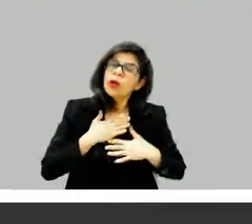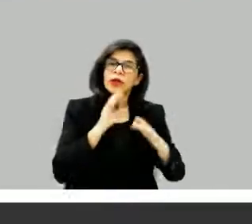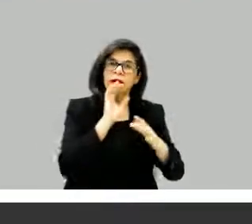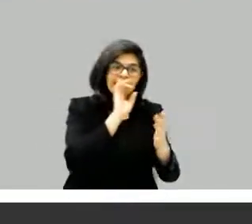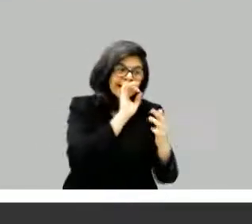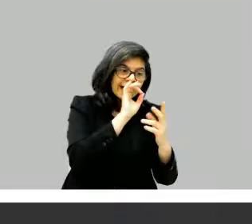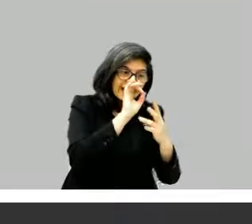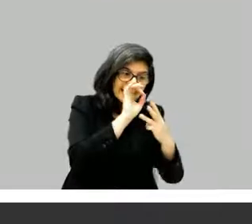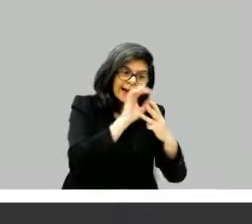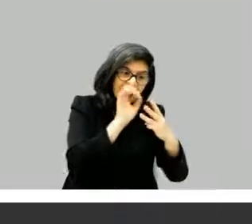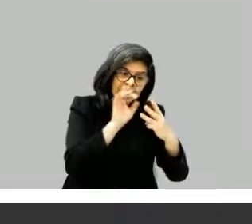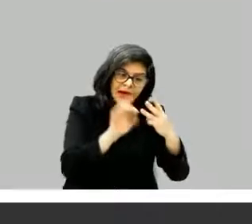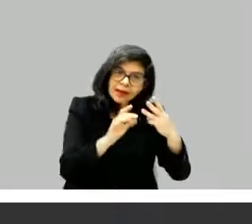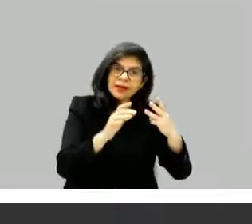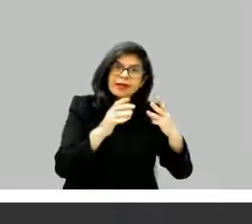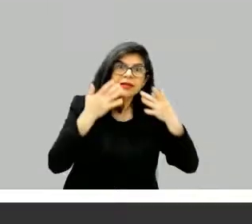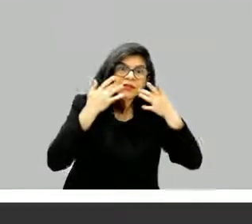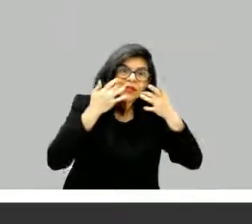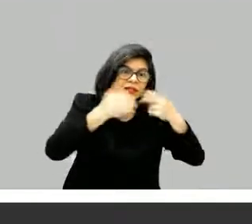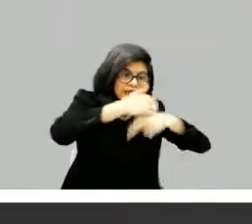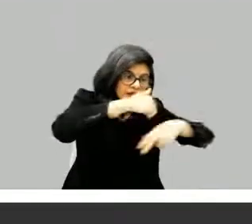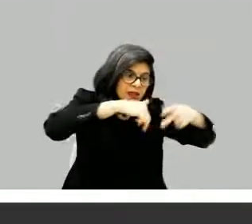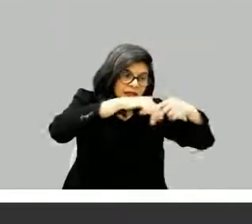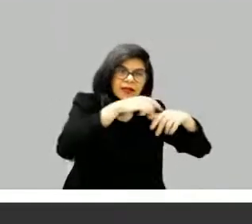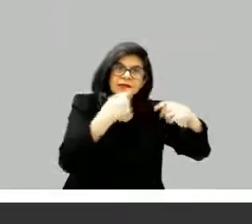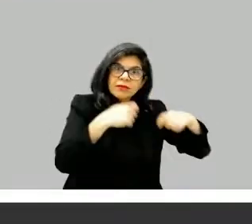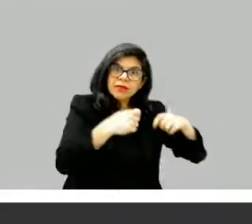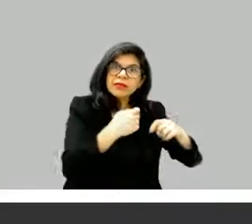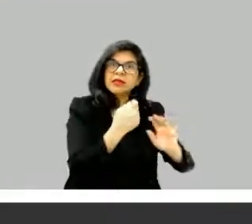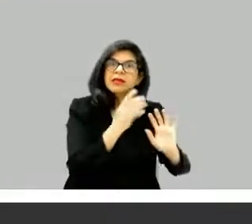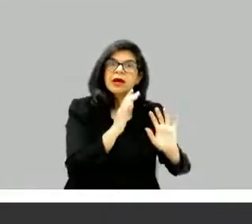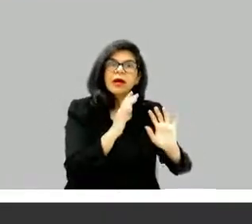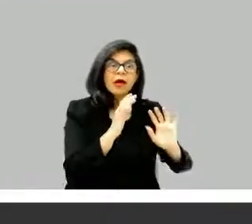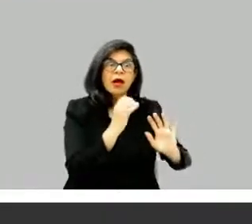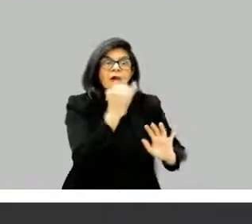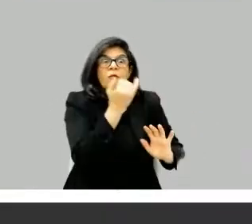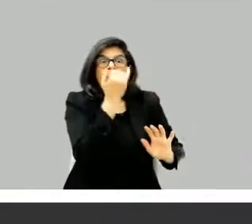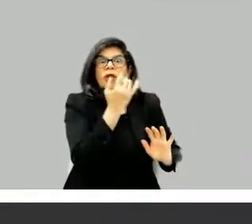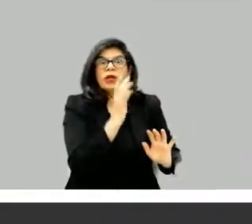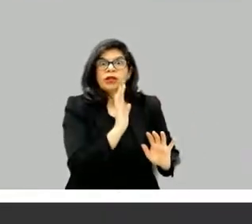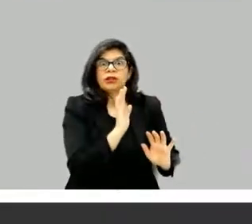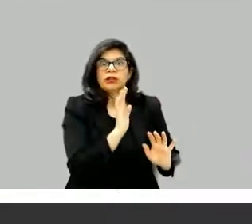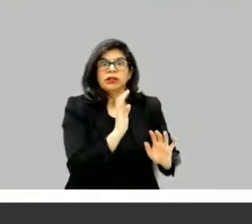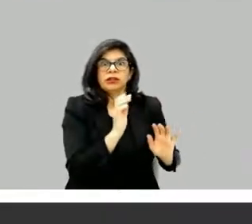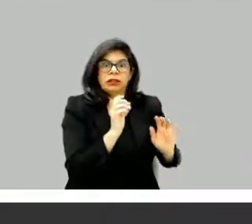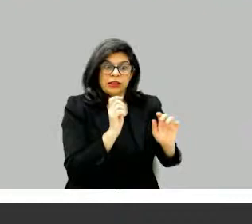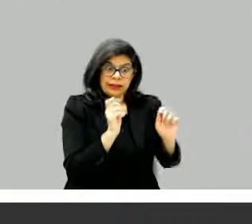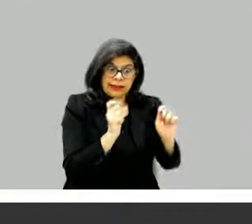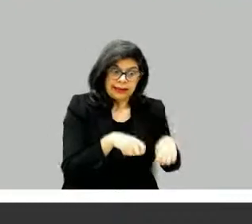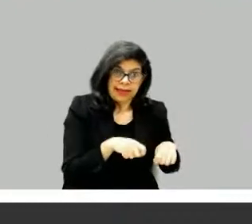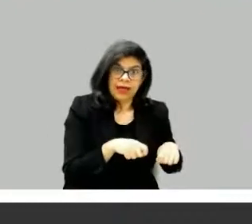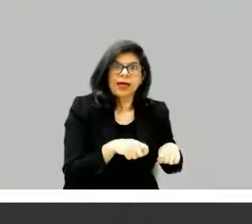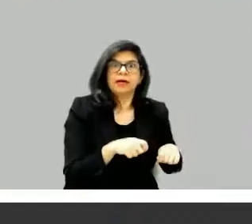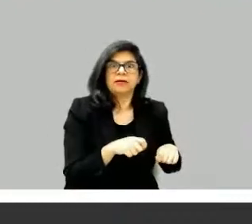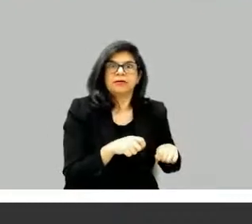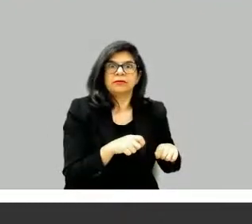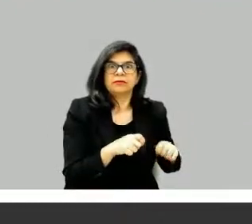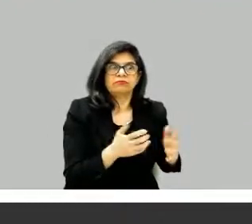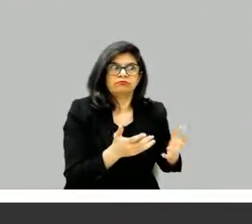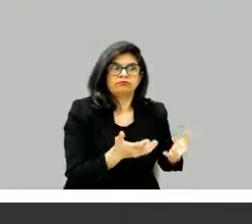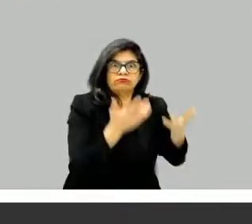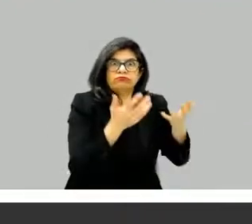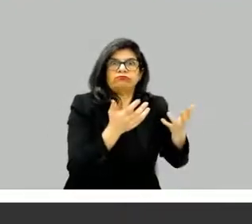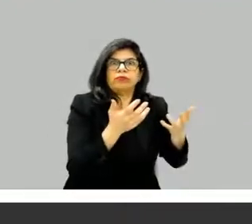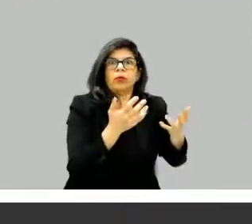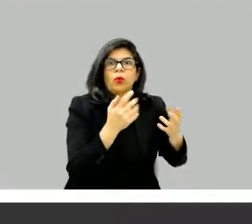e empurrar para frente. Então é como se fosse uma coisa que você gira e arremessa. Cada episódio é